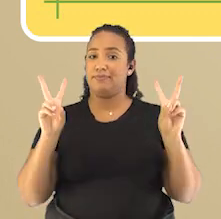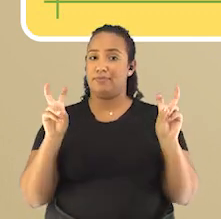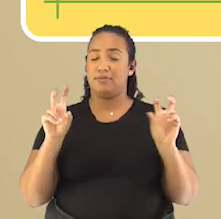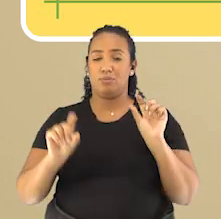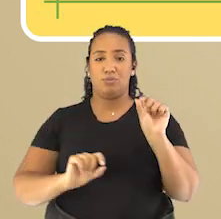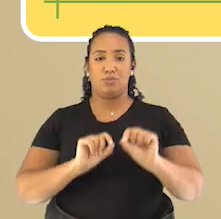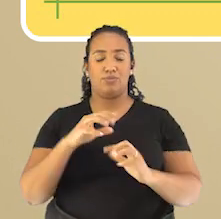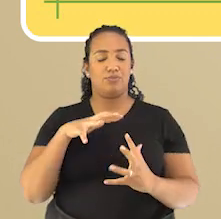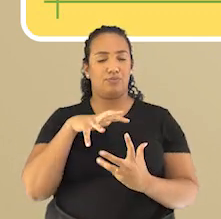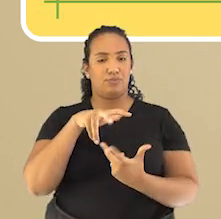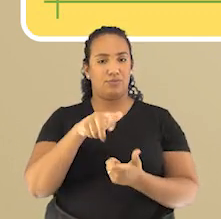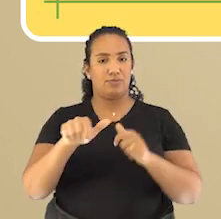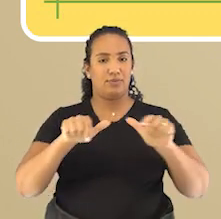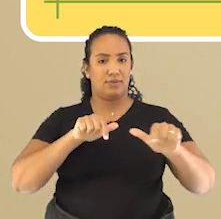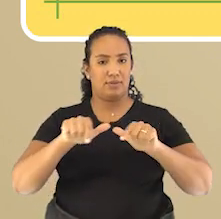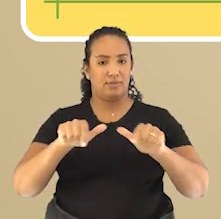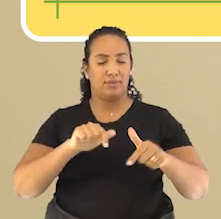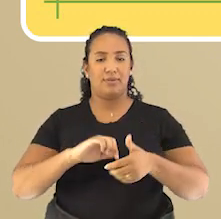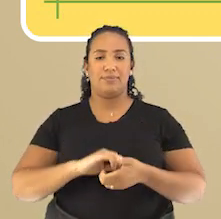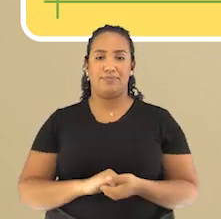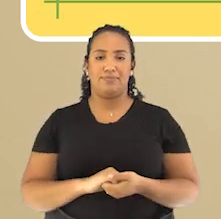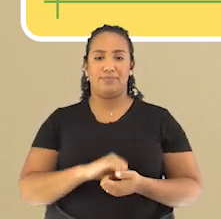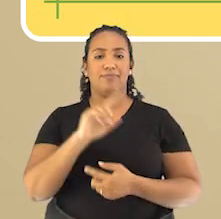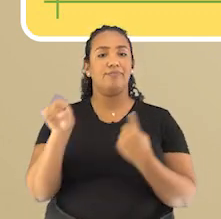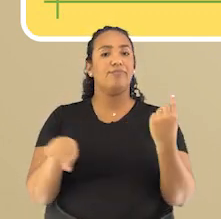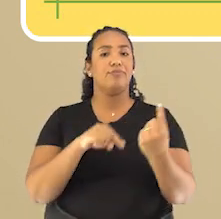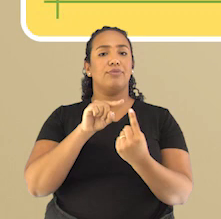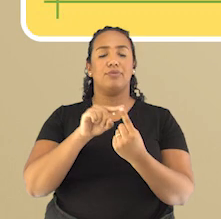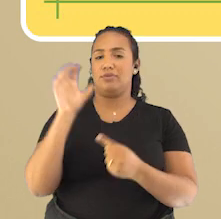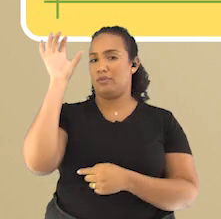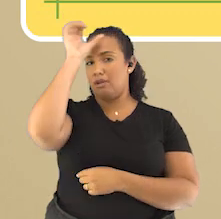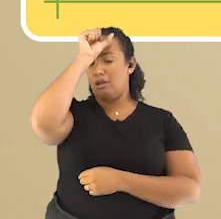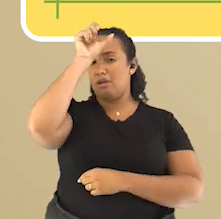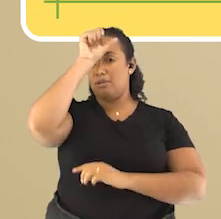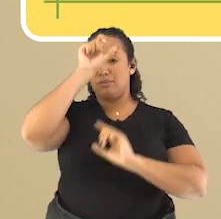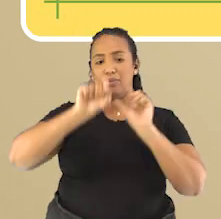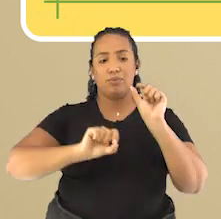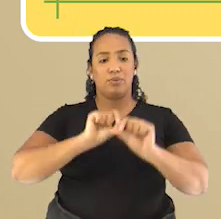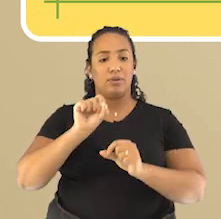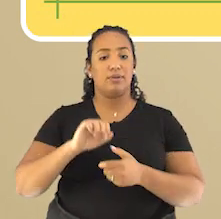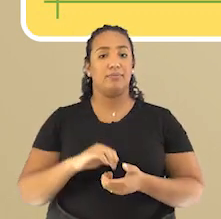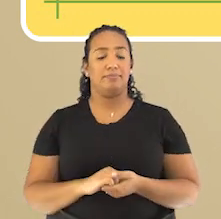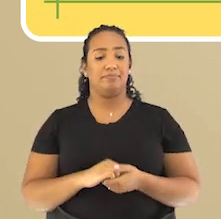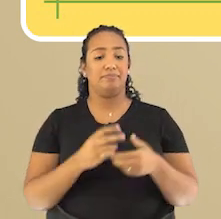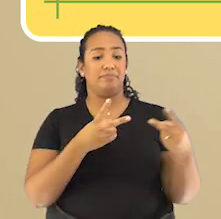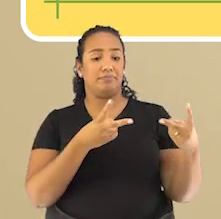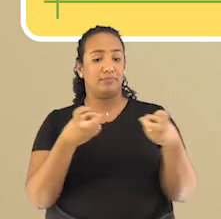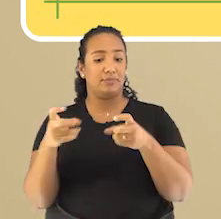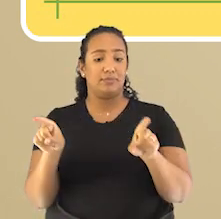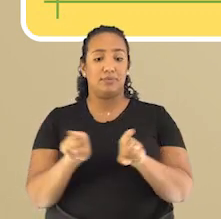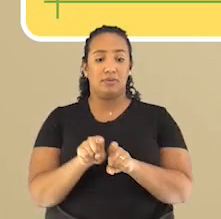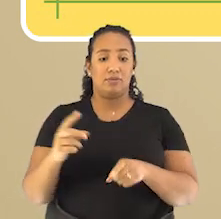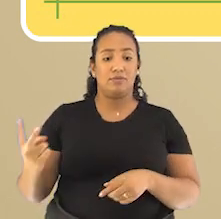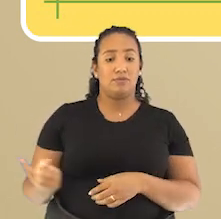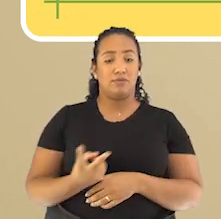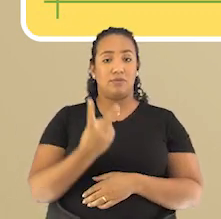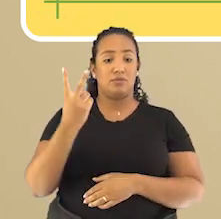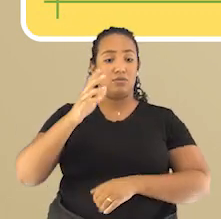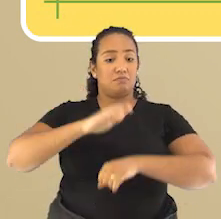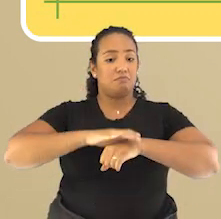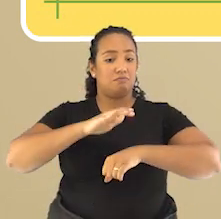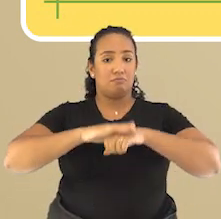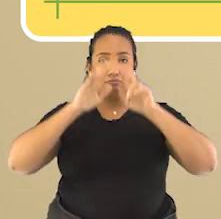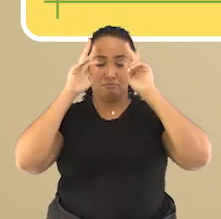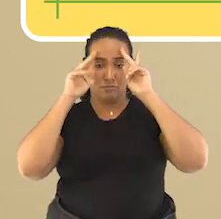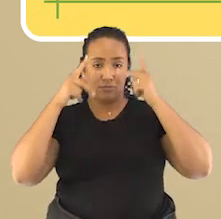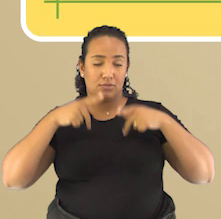mundo do trabalho. O objetivo de aprendizagem, reconhecer e valorizar seu próprio saber sobre o meio natural